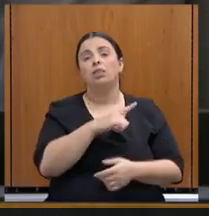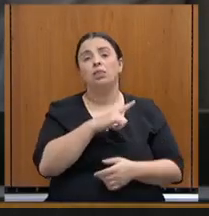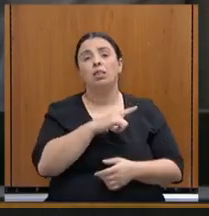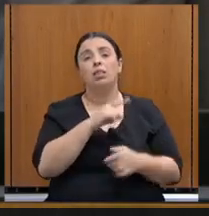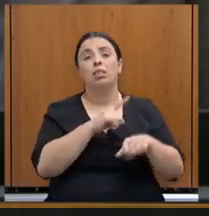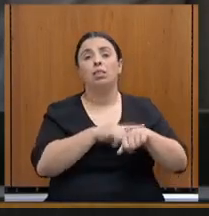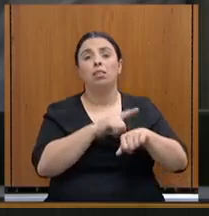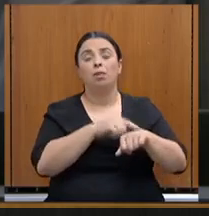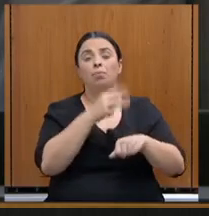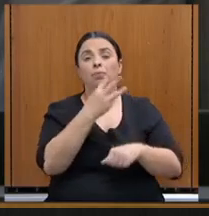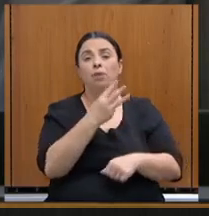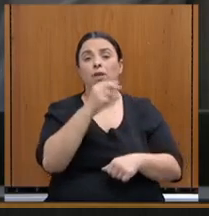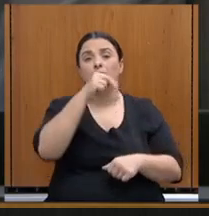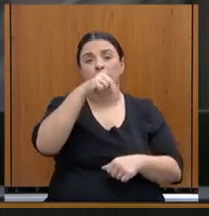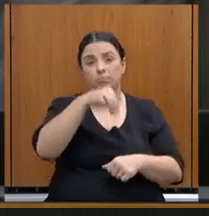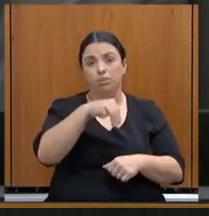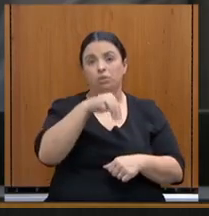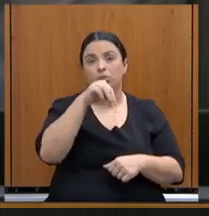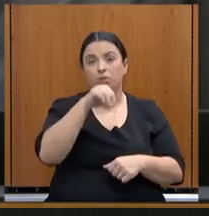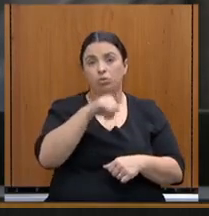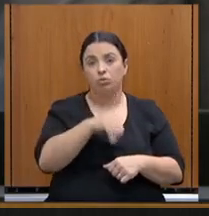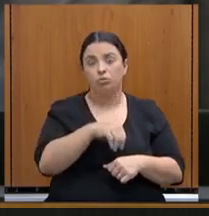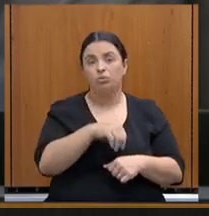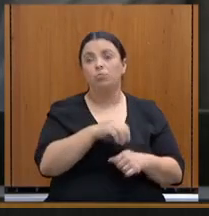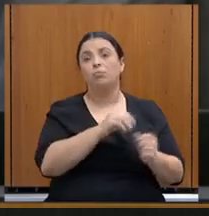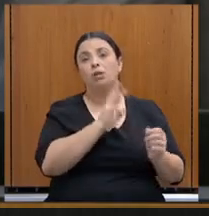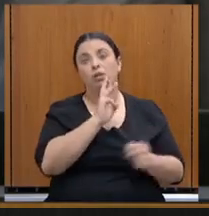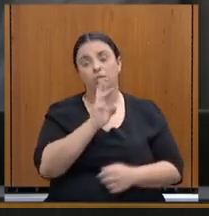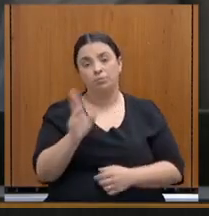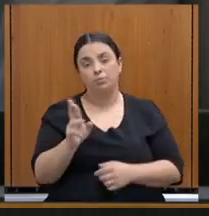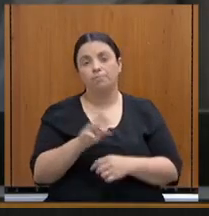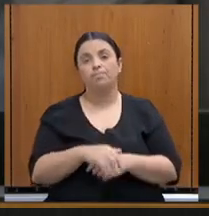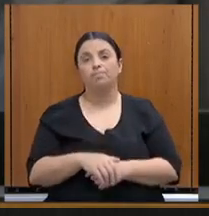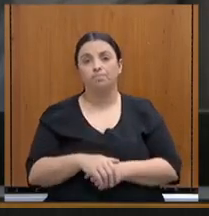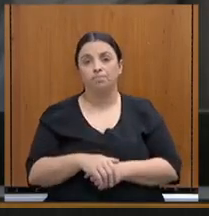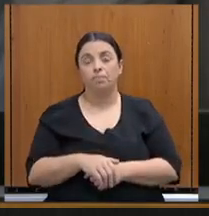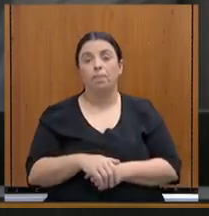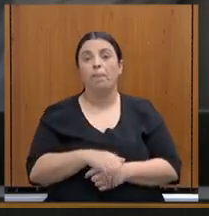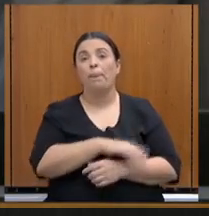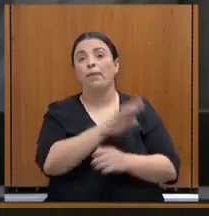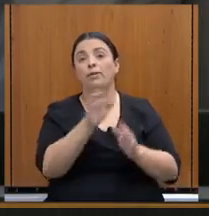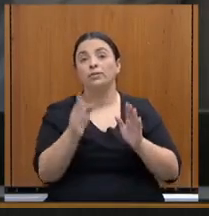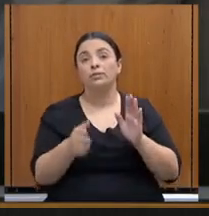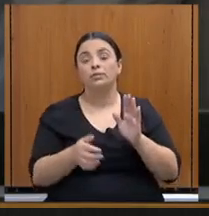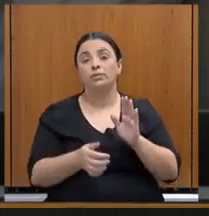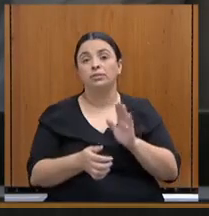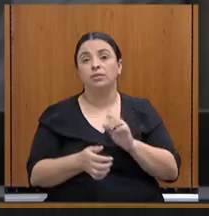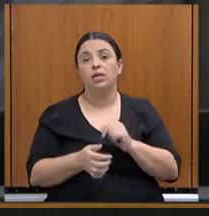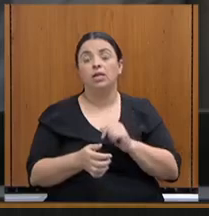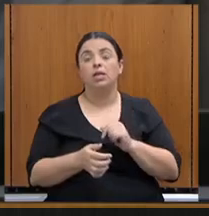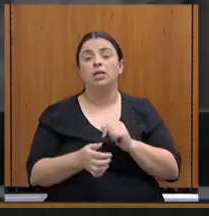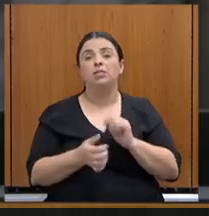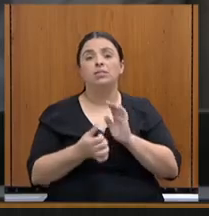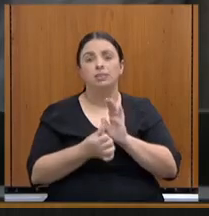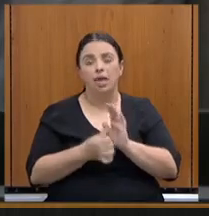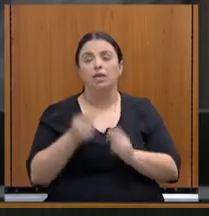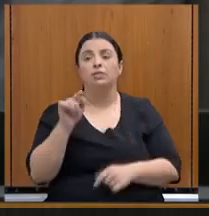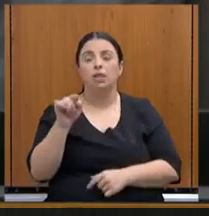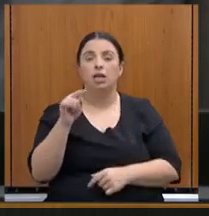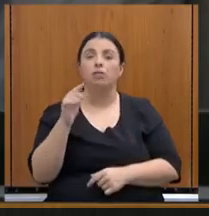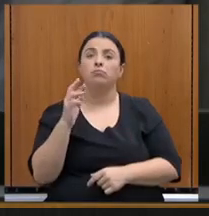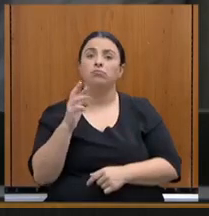Item 6. Após a resposta da autoridade estadual, o